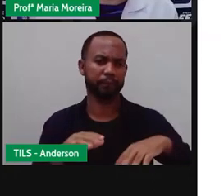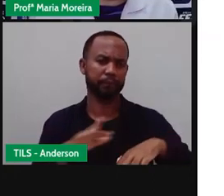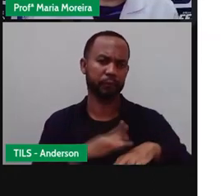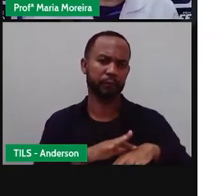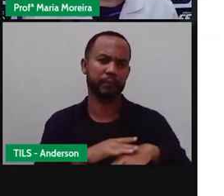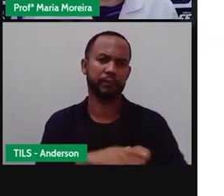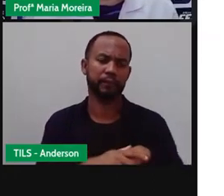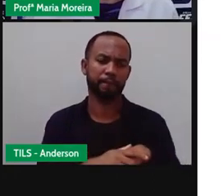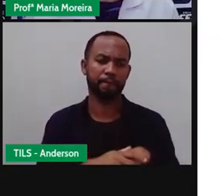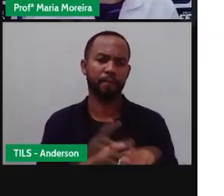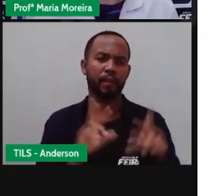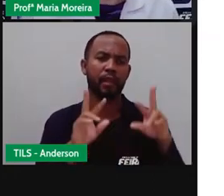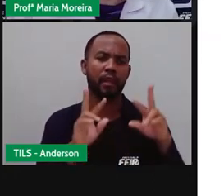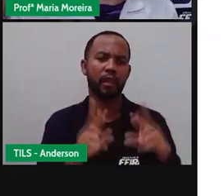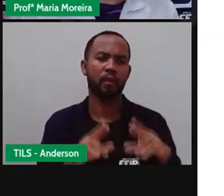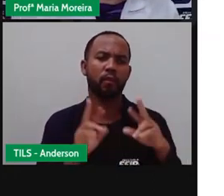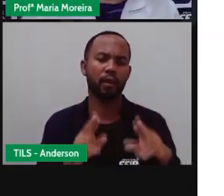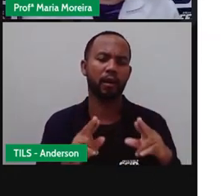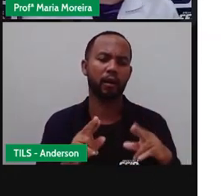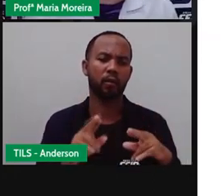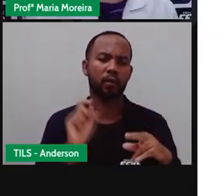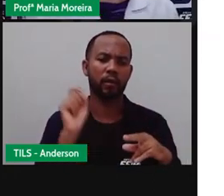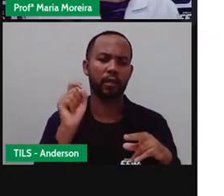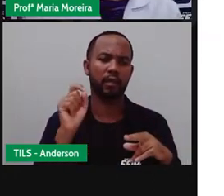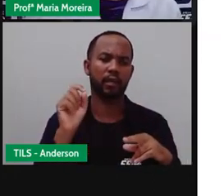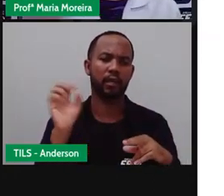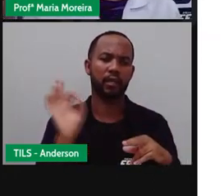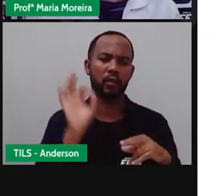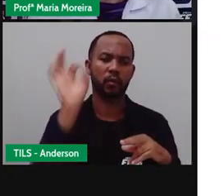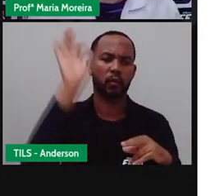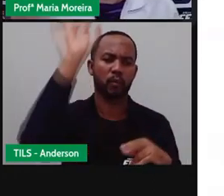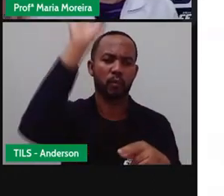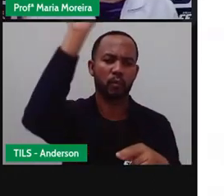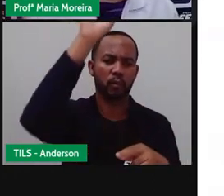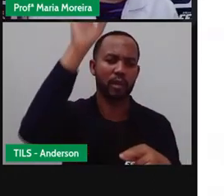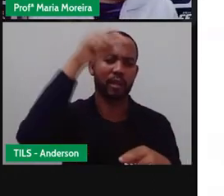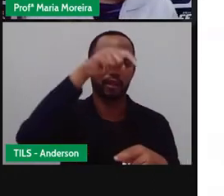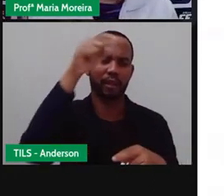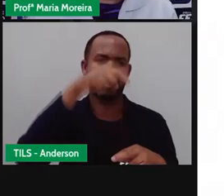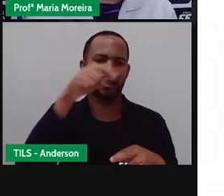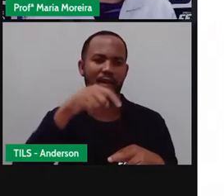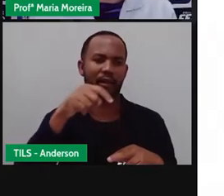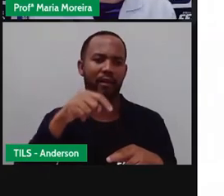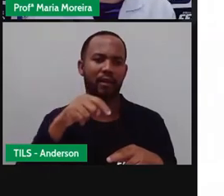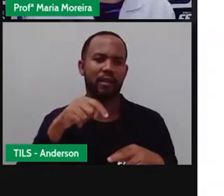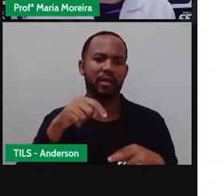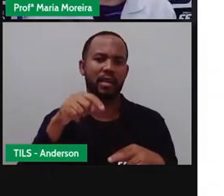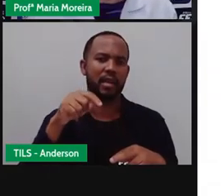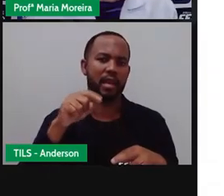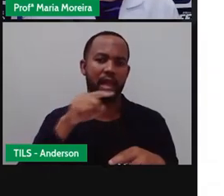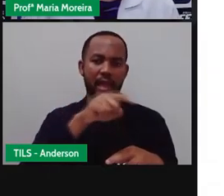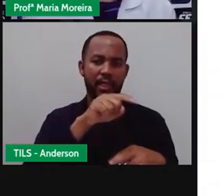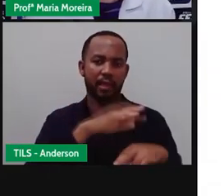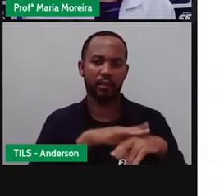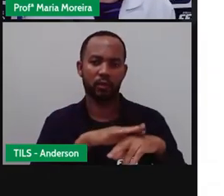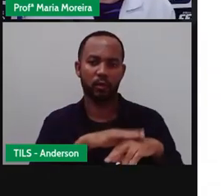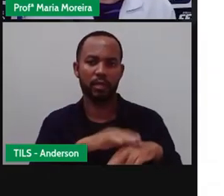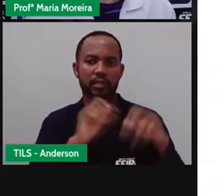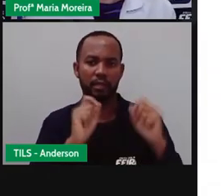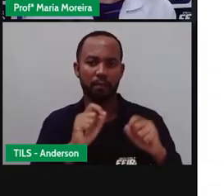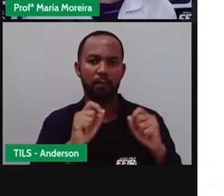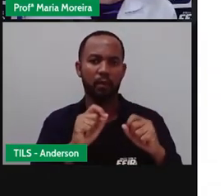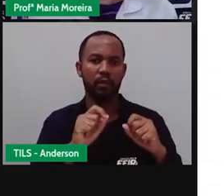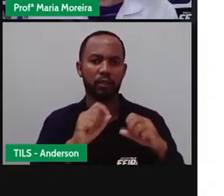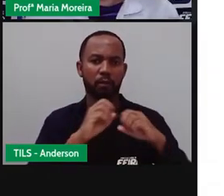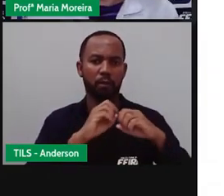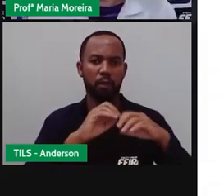exemplo disso aí é a dengue. Que quando a gente joga pneu, né, garrafas, vasilhas, né, no meio da rua, isso pode acumular